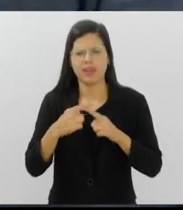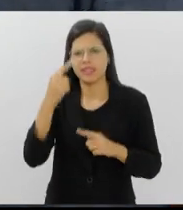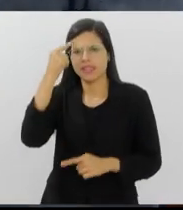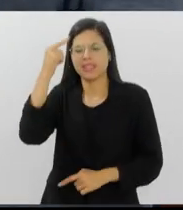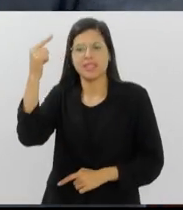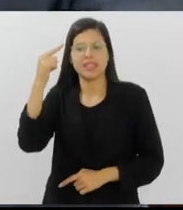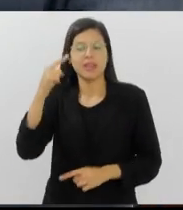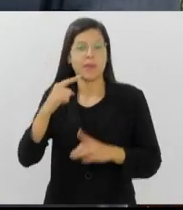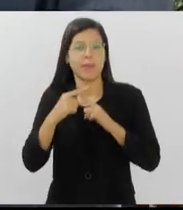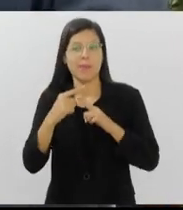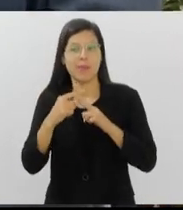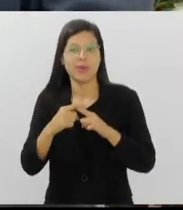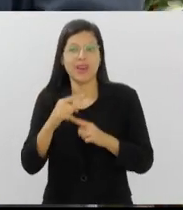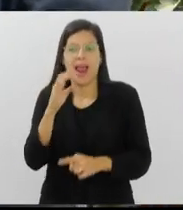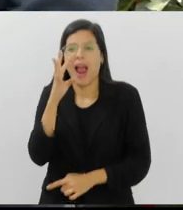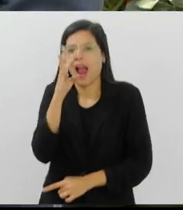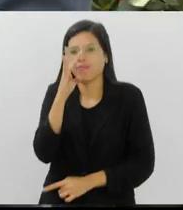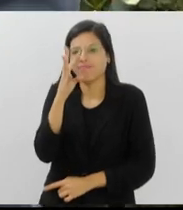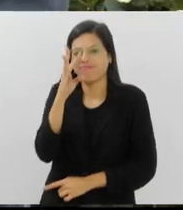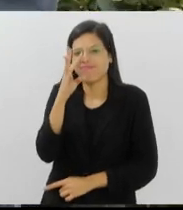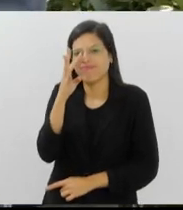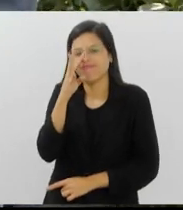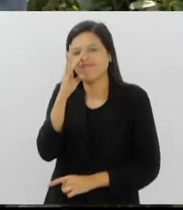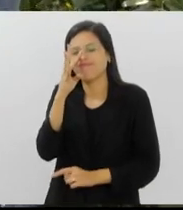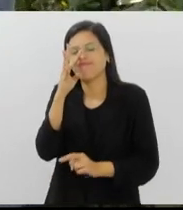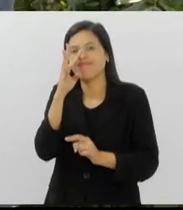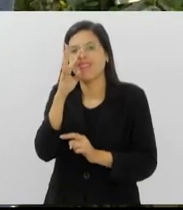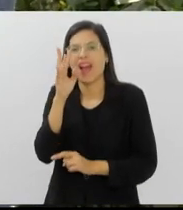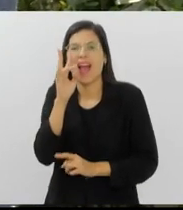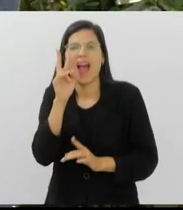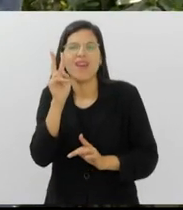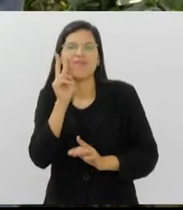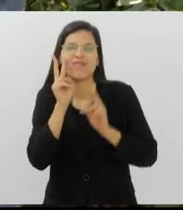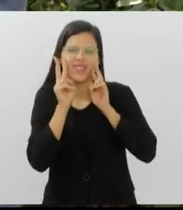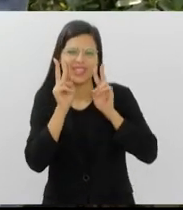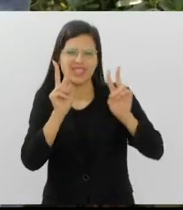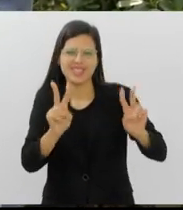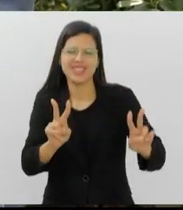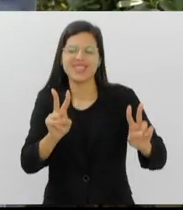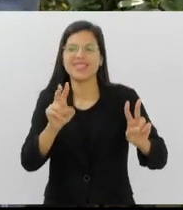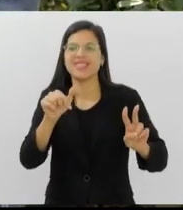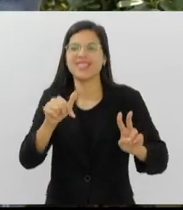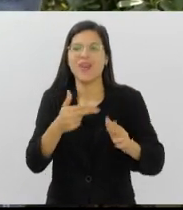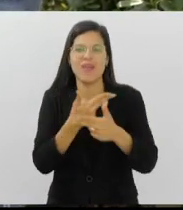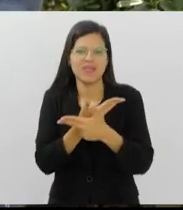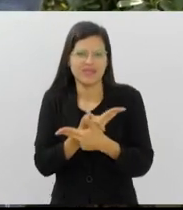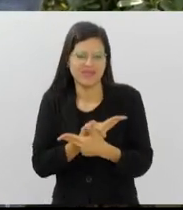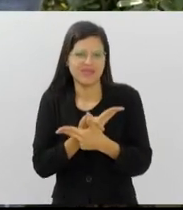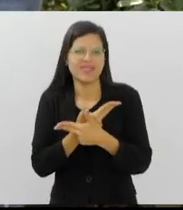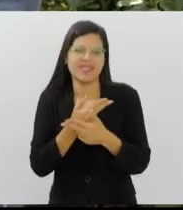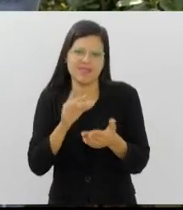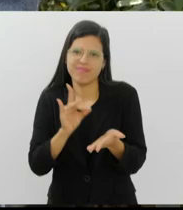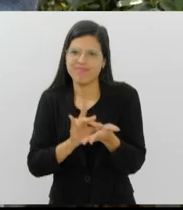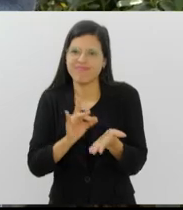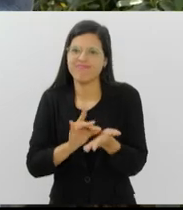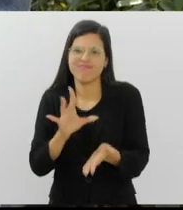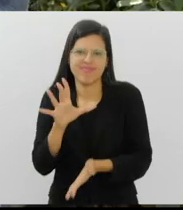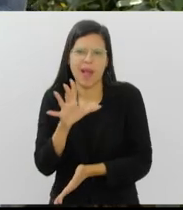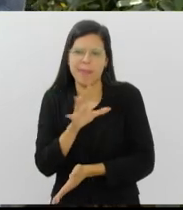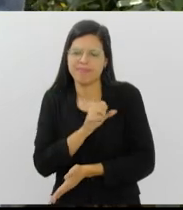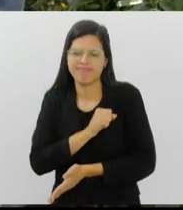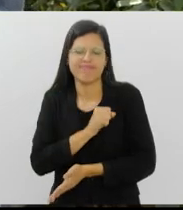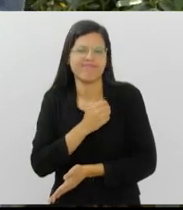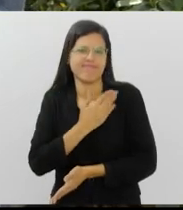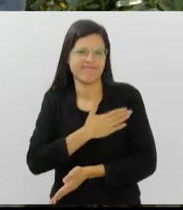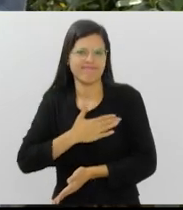porque ele admirava muito a vista lá do alto do Rio. E cá entre nós, né, Vicente, não tem como não se apaixonar por essa incrível vista. Hoje a gente conversa